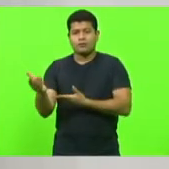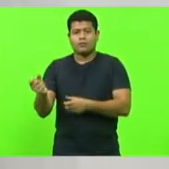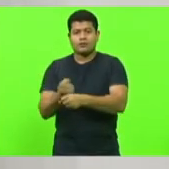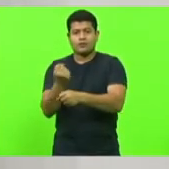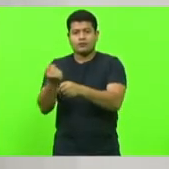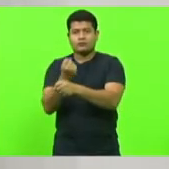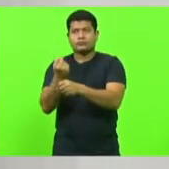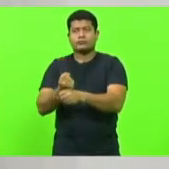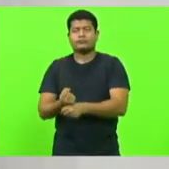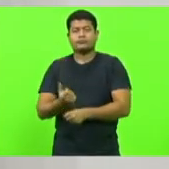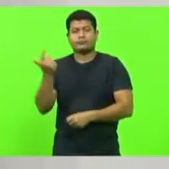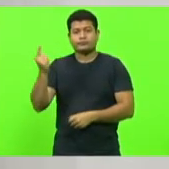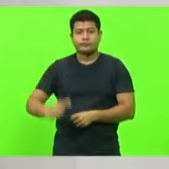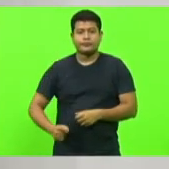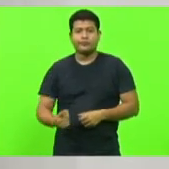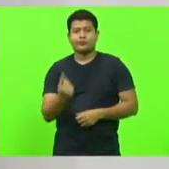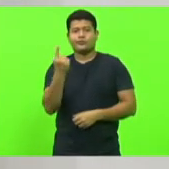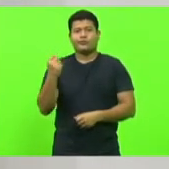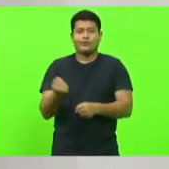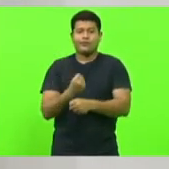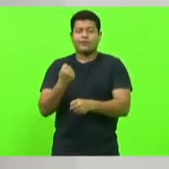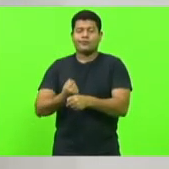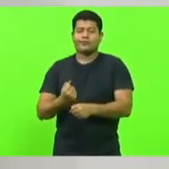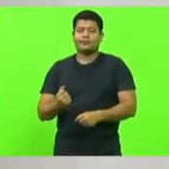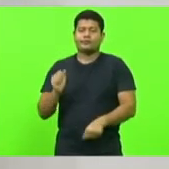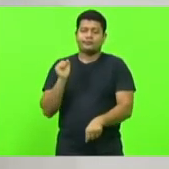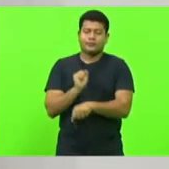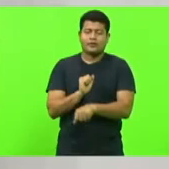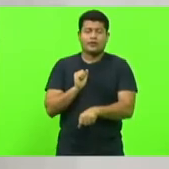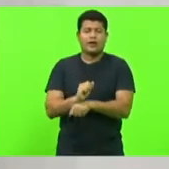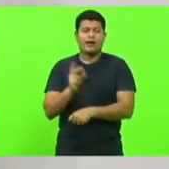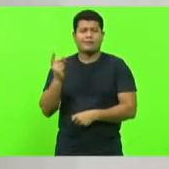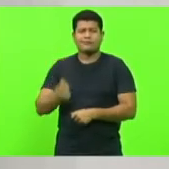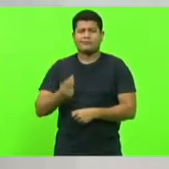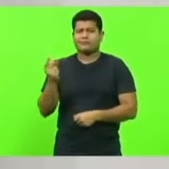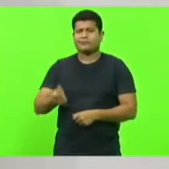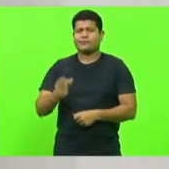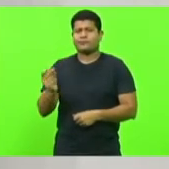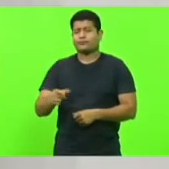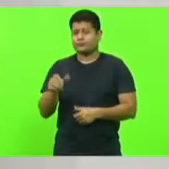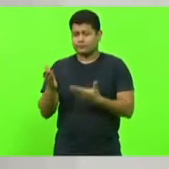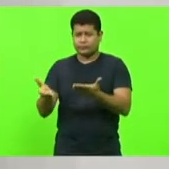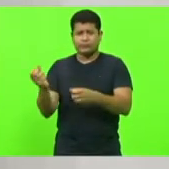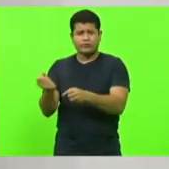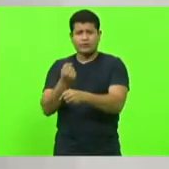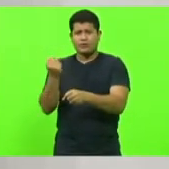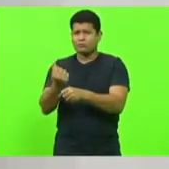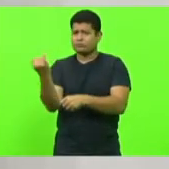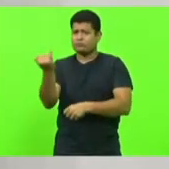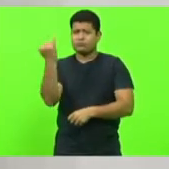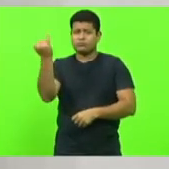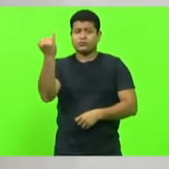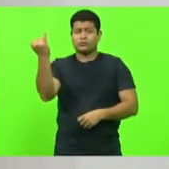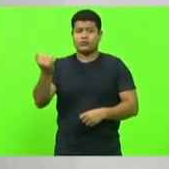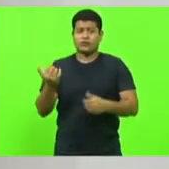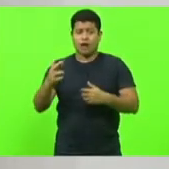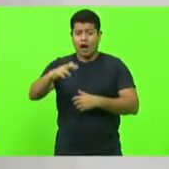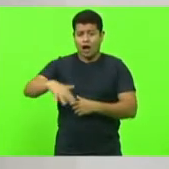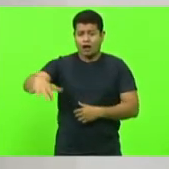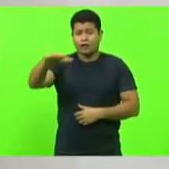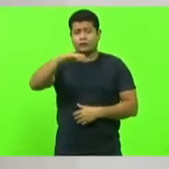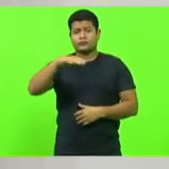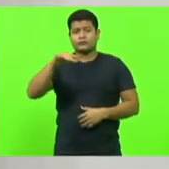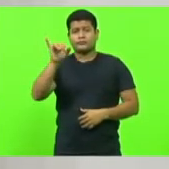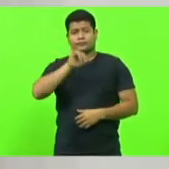esperada há muitos e muitos anos, uma obra importantíssima para a região do Alto